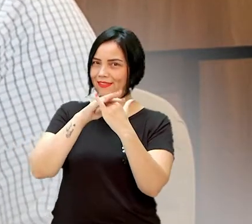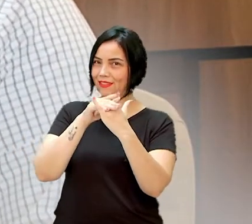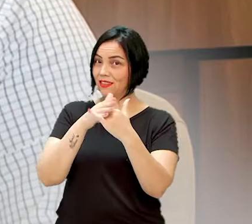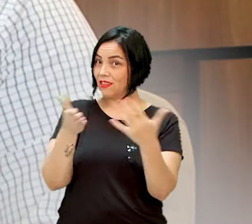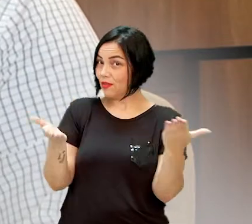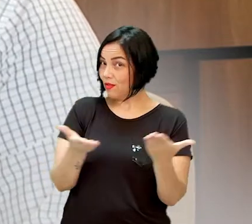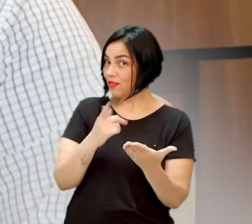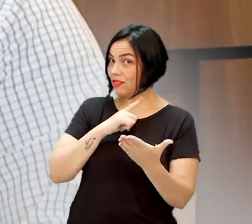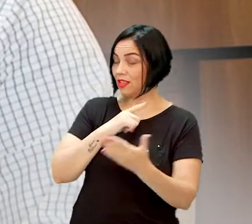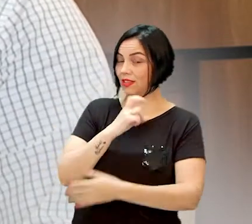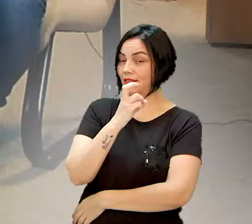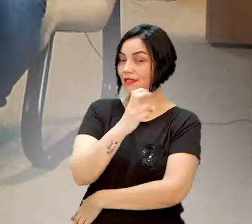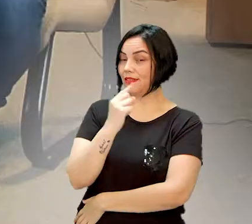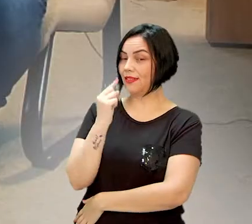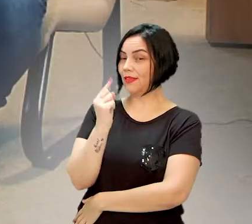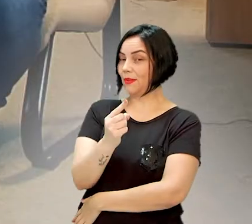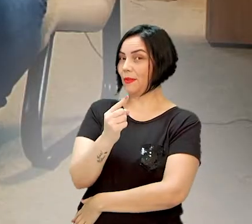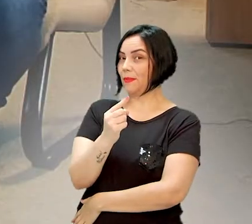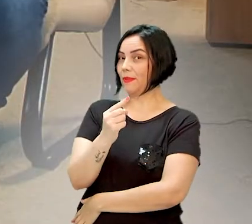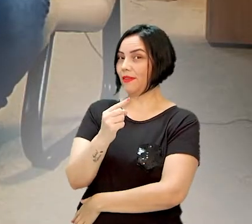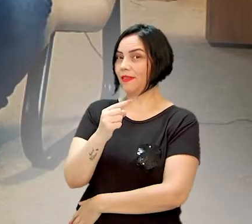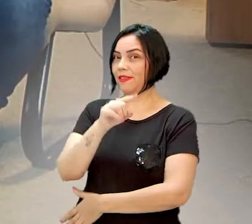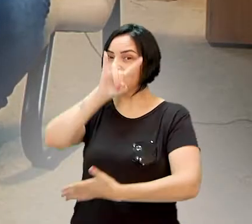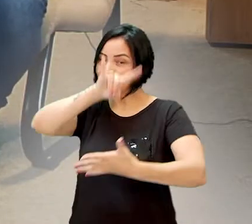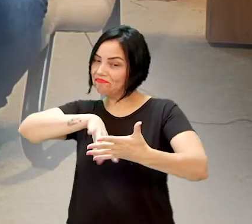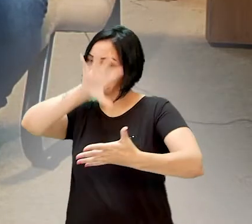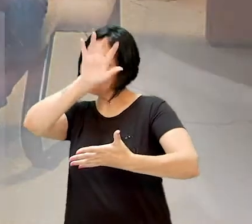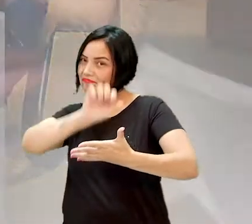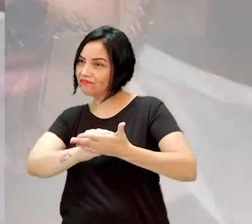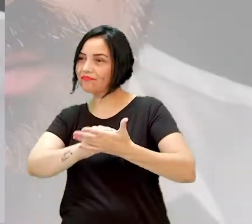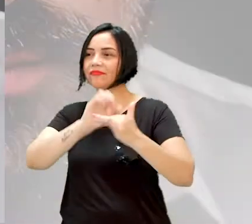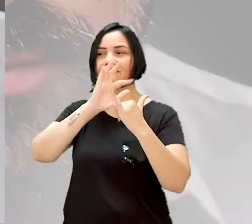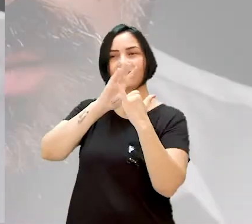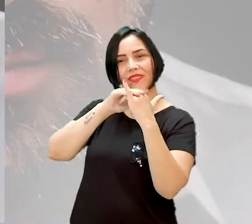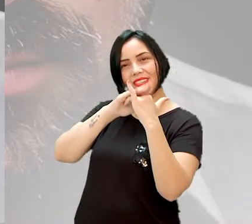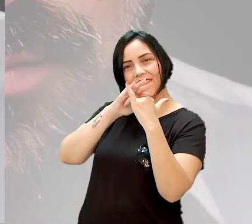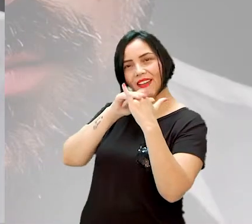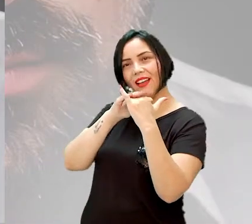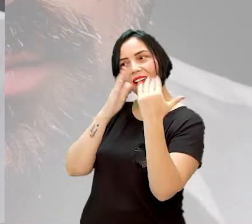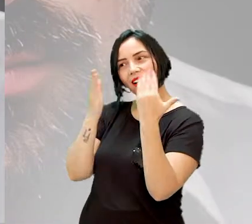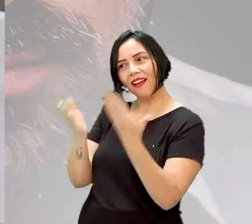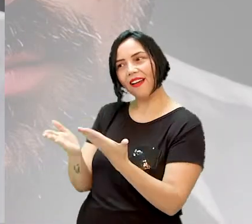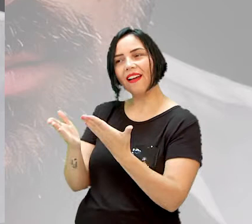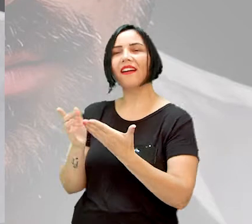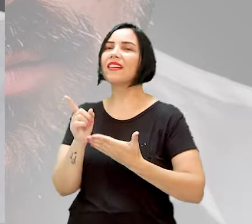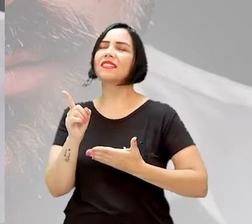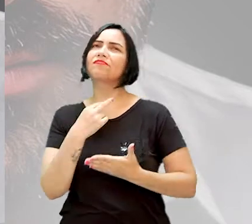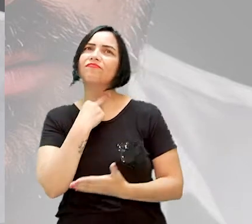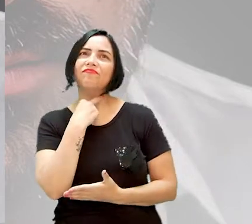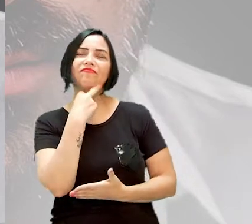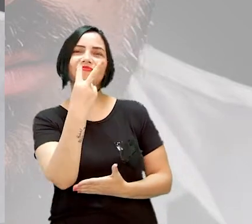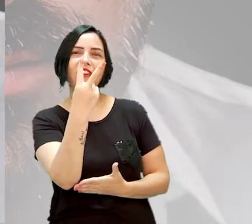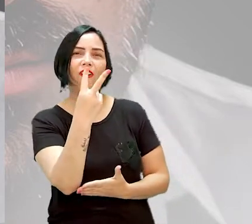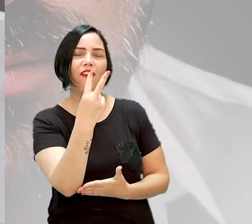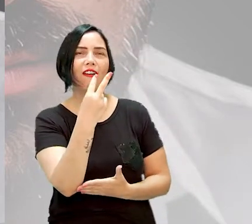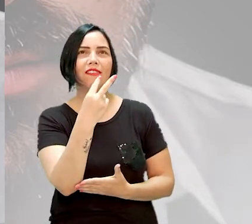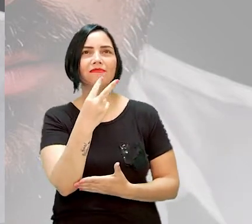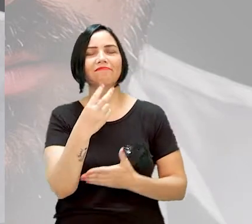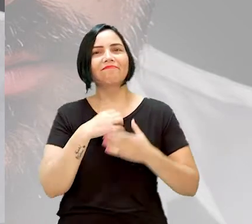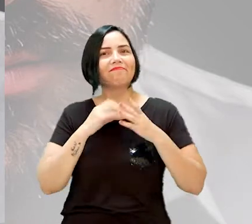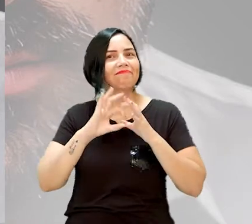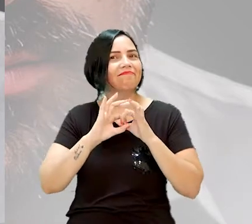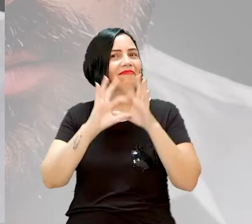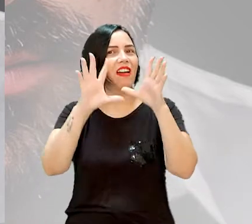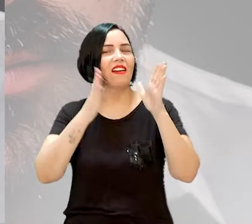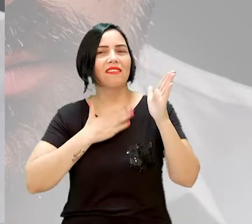está com 51 mil inscritos. O Atalaya. O Atalaya. É esse canal de dar pressão, de dar pegada mesmo, de dar voz a quem não tem voz.